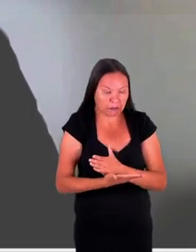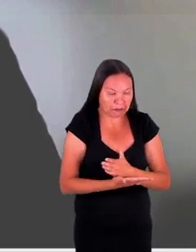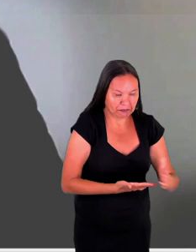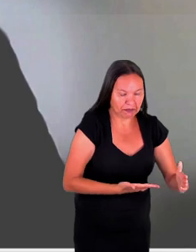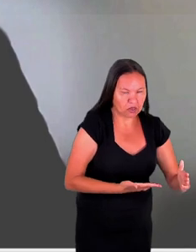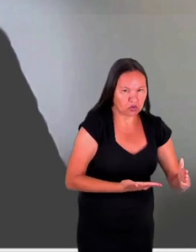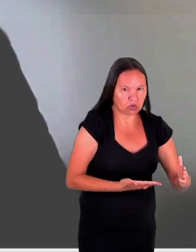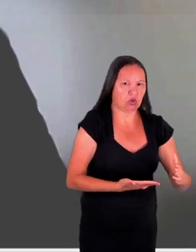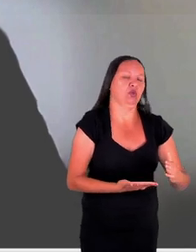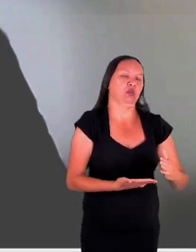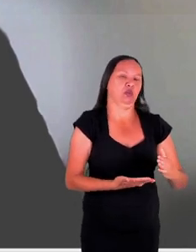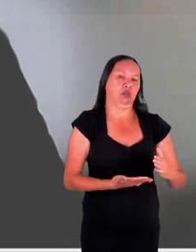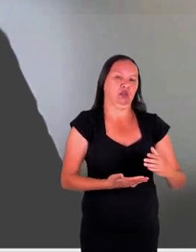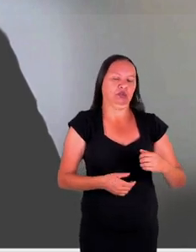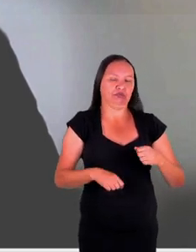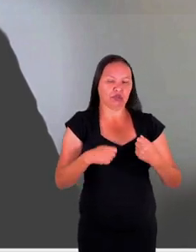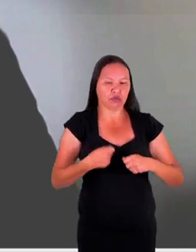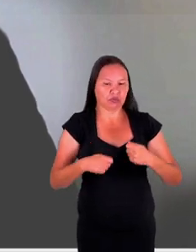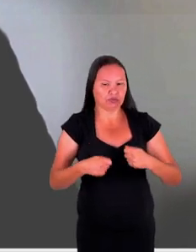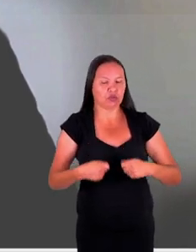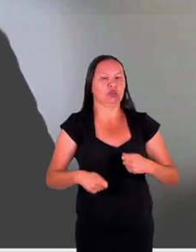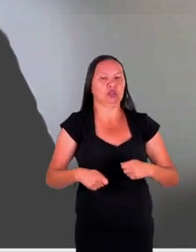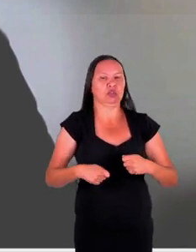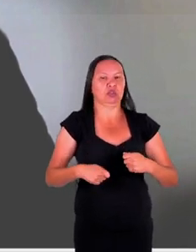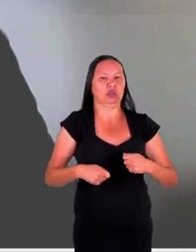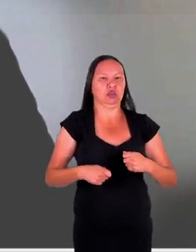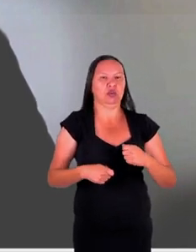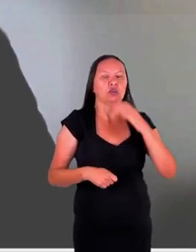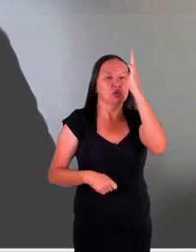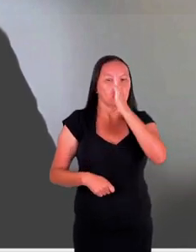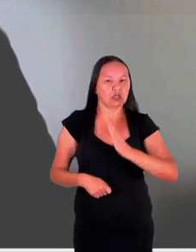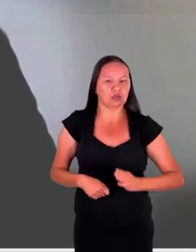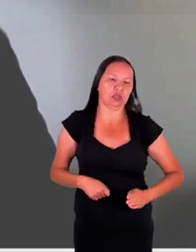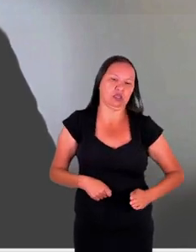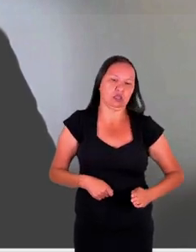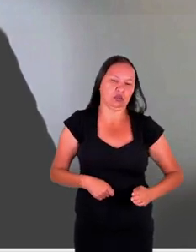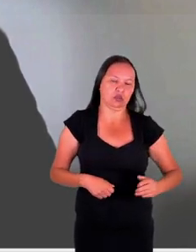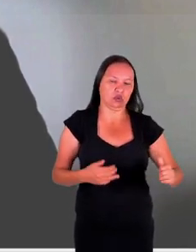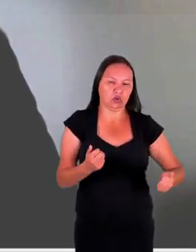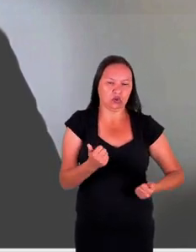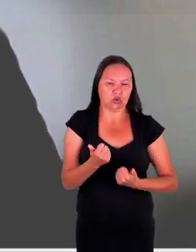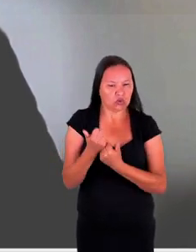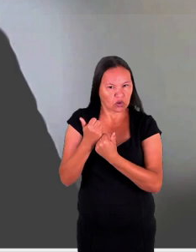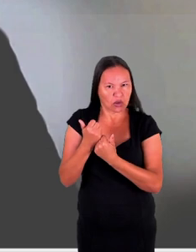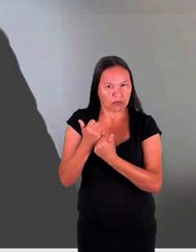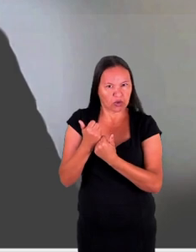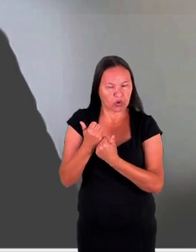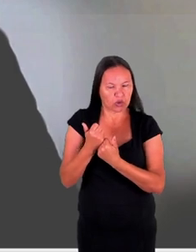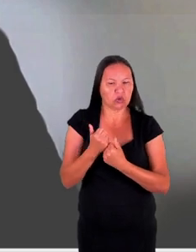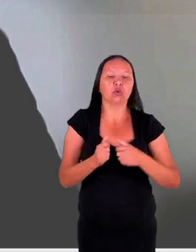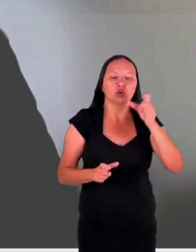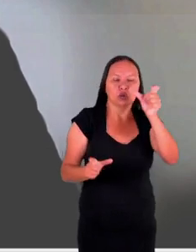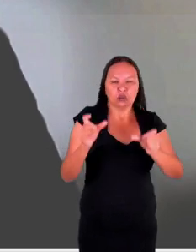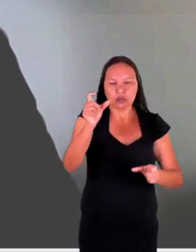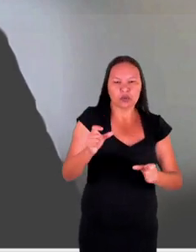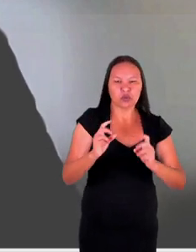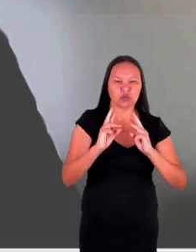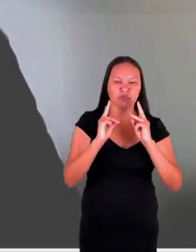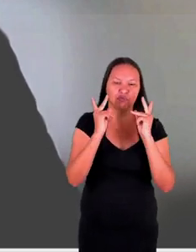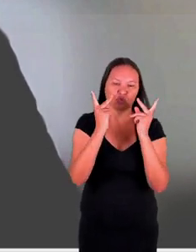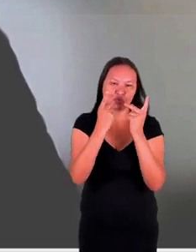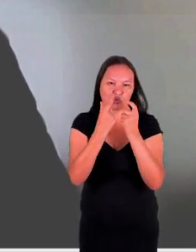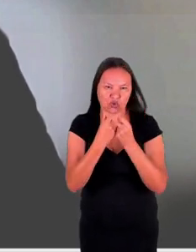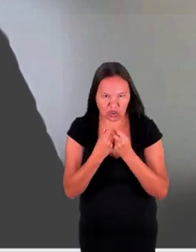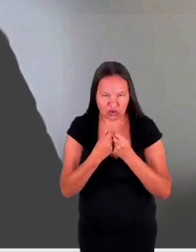chamar assim, do que seja a obrigação fixada ao Estado brasileiro no acolhimento, à assistência à vítima de uma maneira geral desses